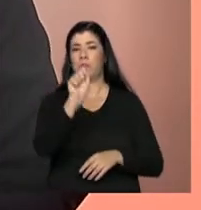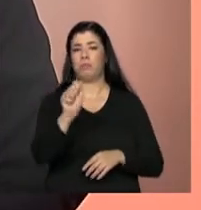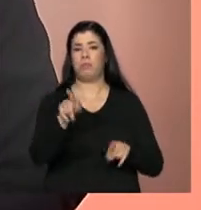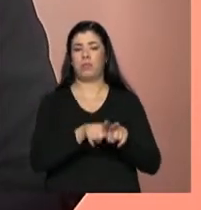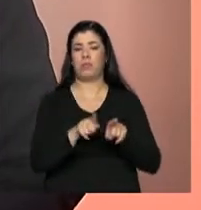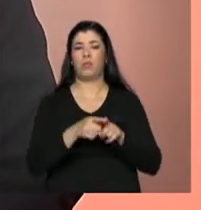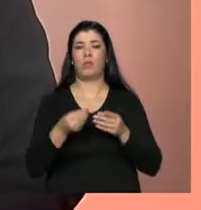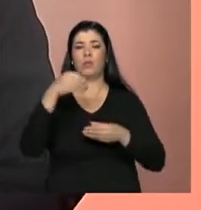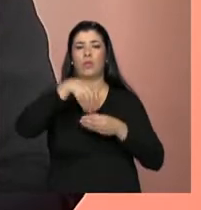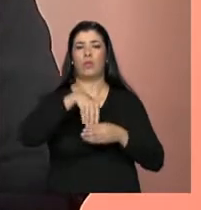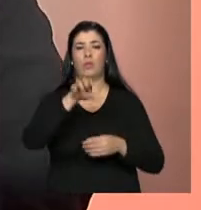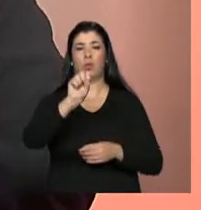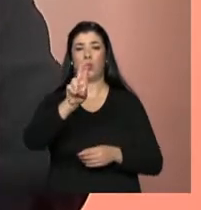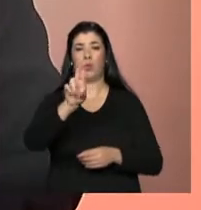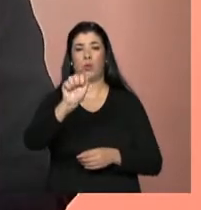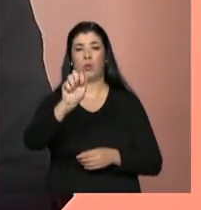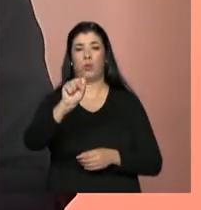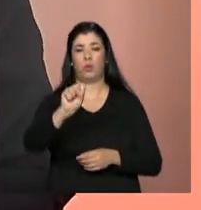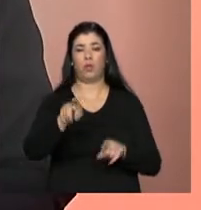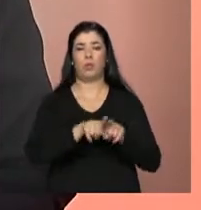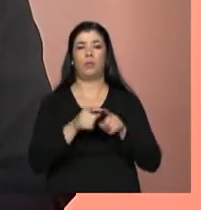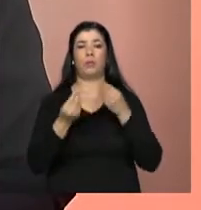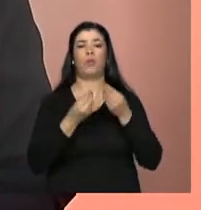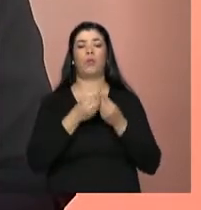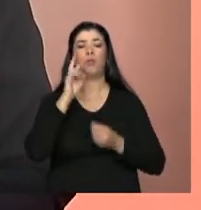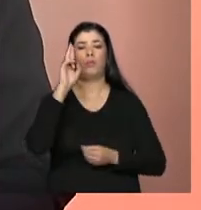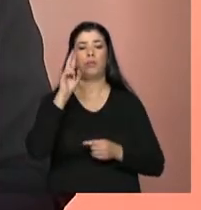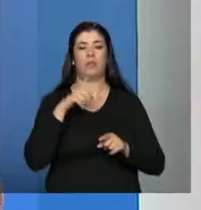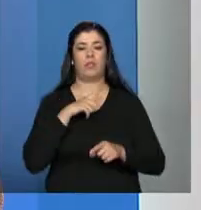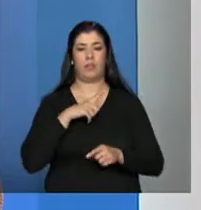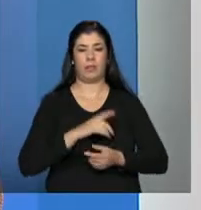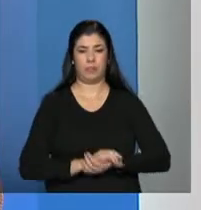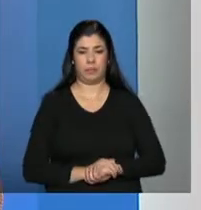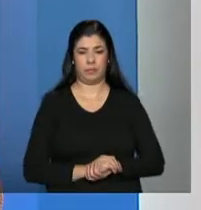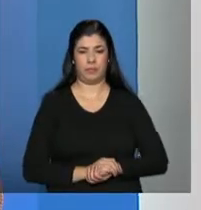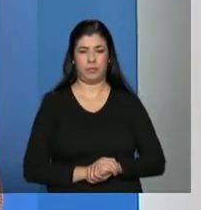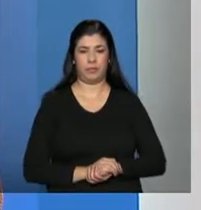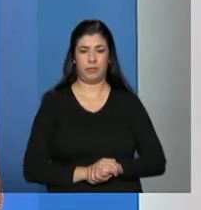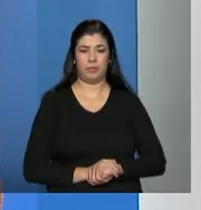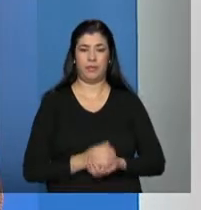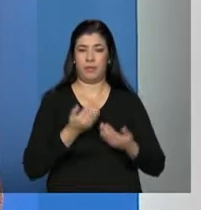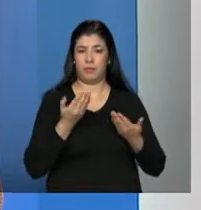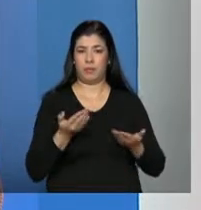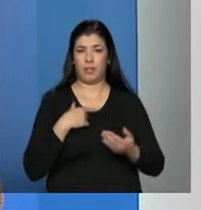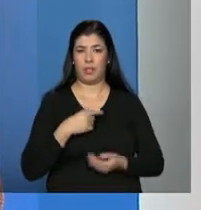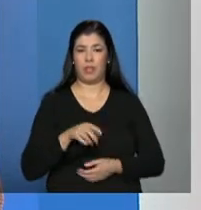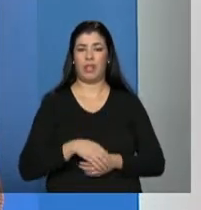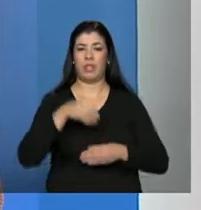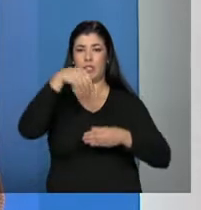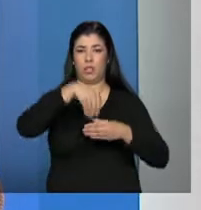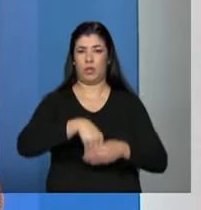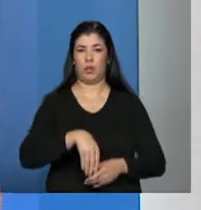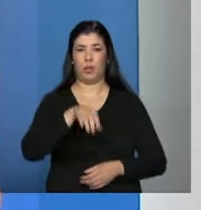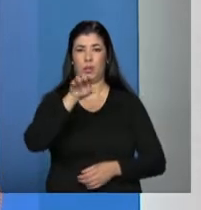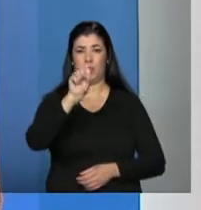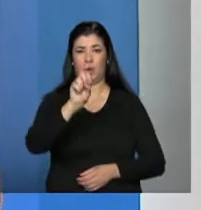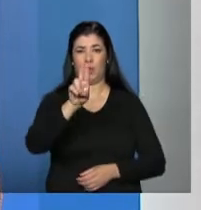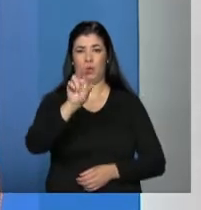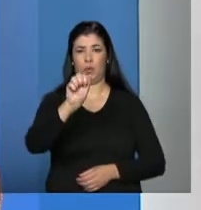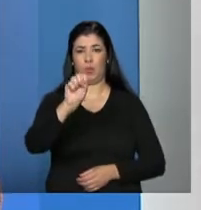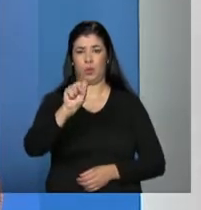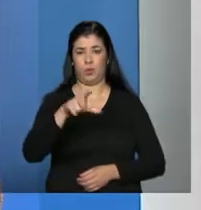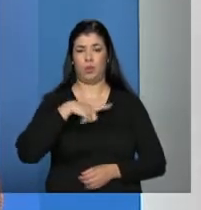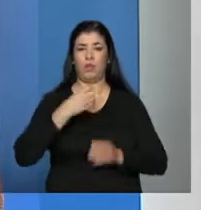Assistência Social? Qual a importância, o que elas representam? Olha Carla, o Sistema Único de Assistência Social, quando a gente criou em